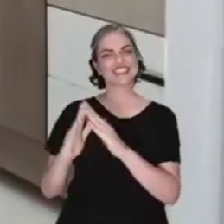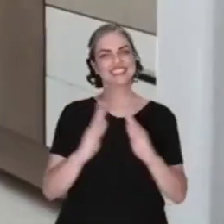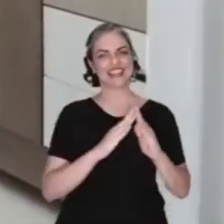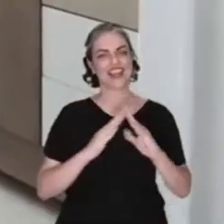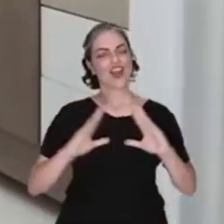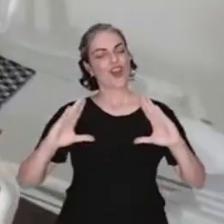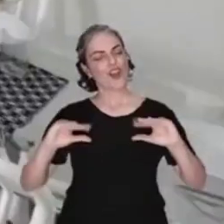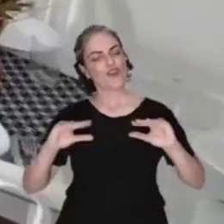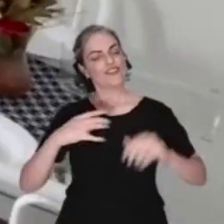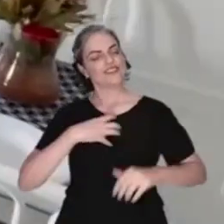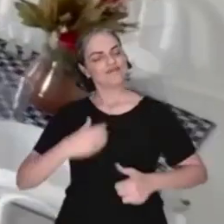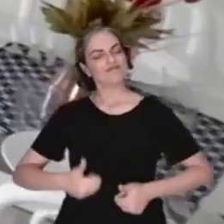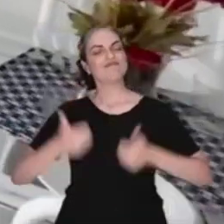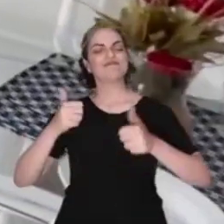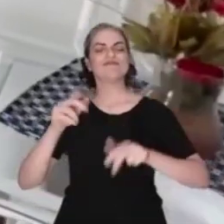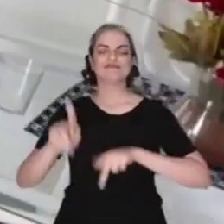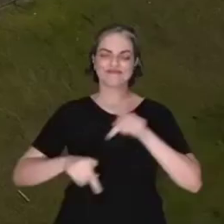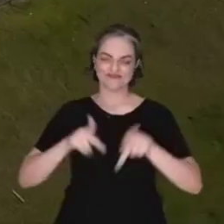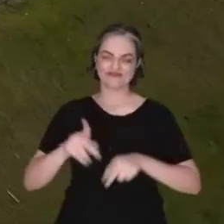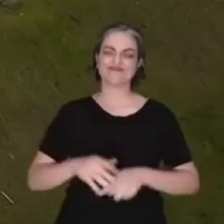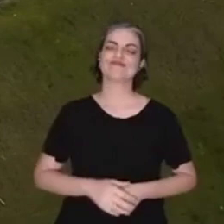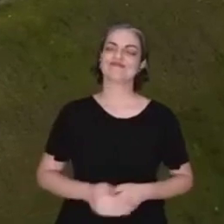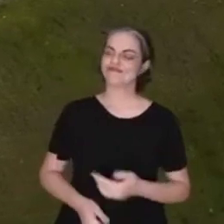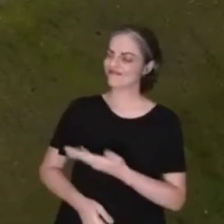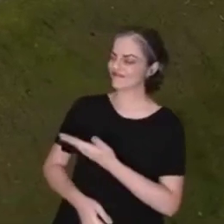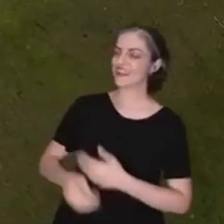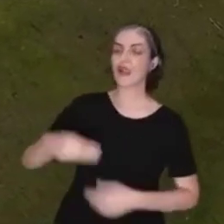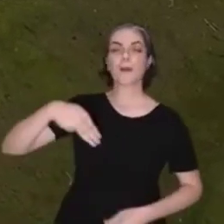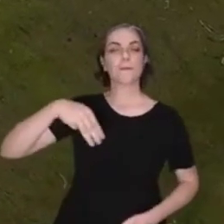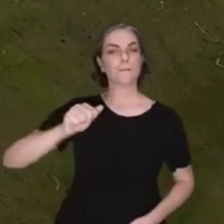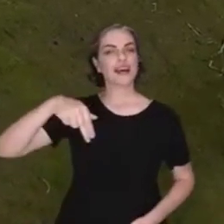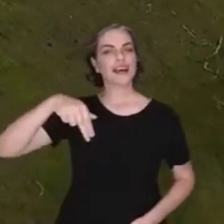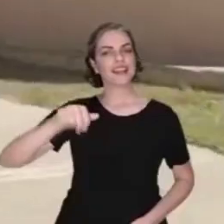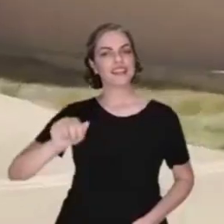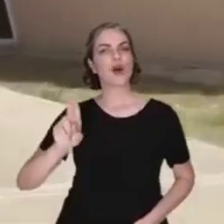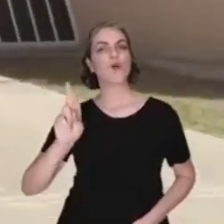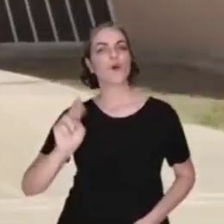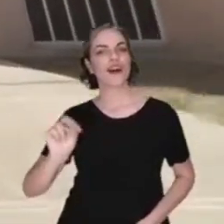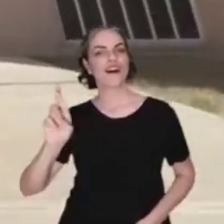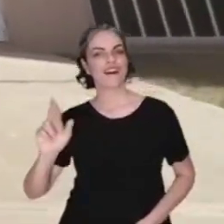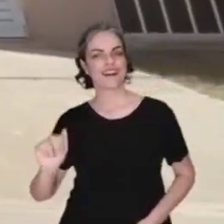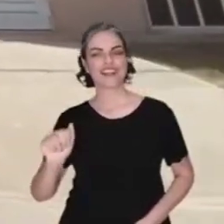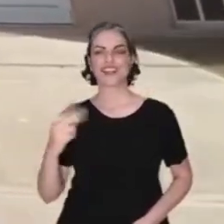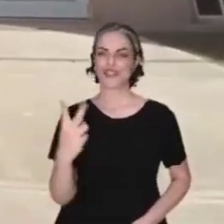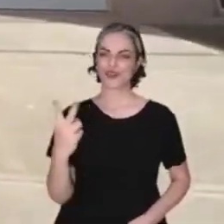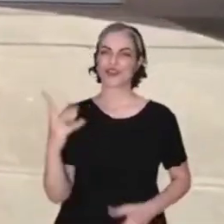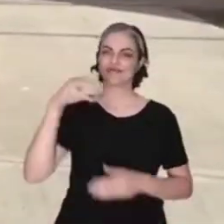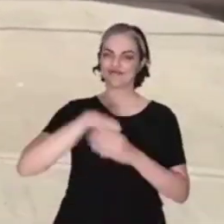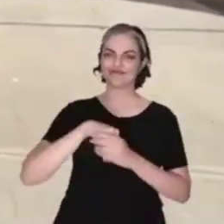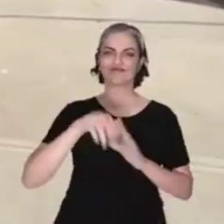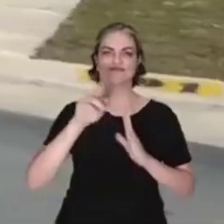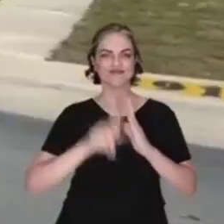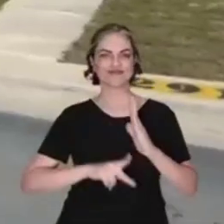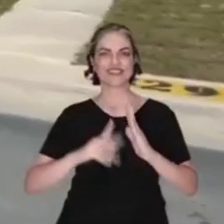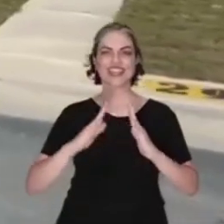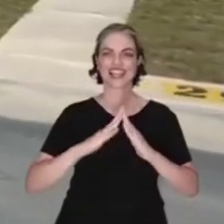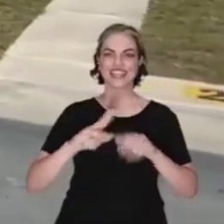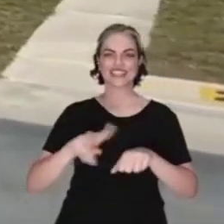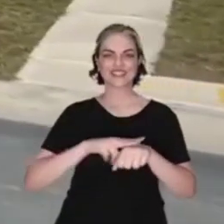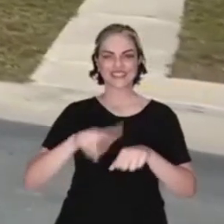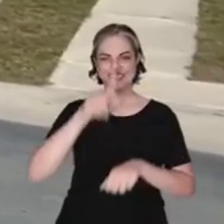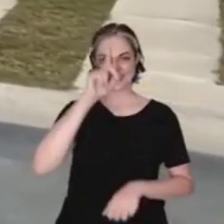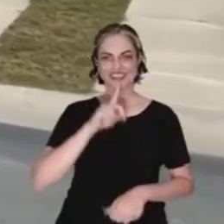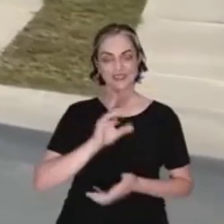trarão mais conforto e bem-estar à população. O residencial Manauara II, que integra o programa Casa Verde e Amarela, recebeu